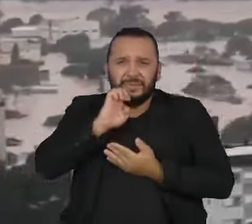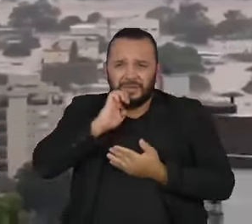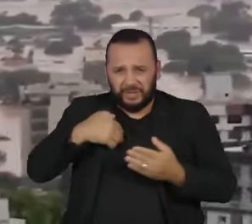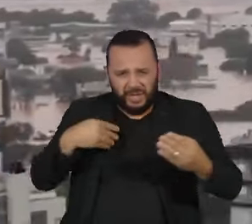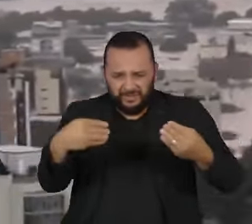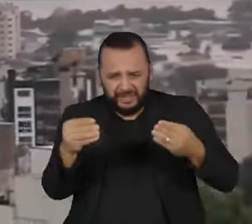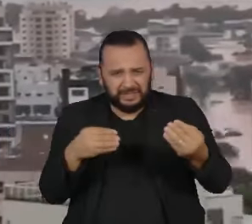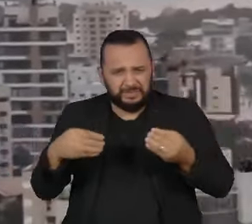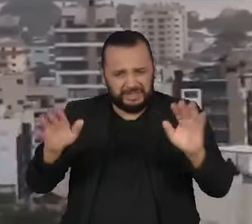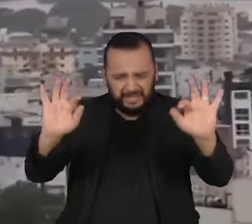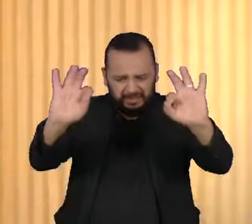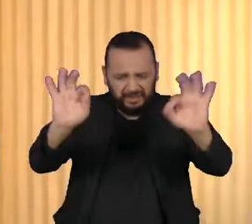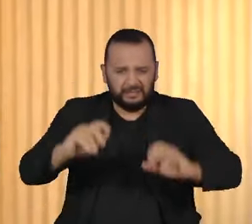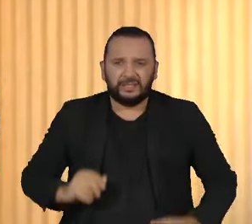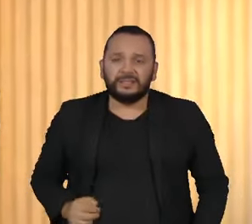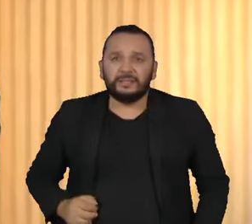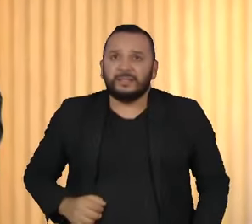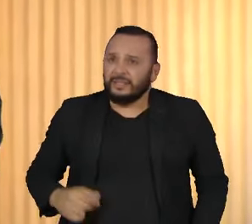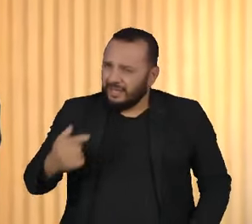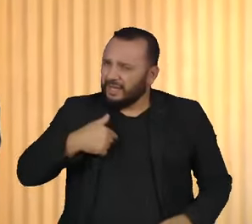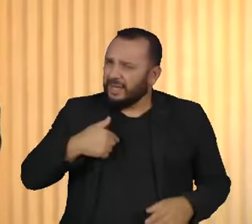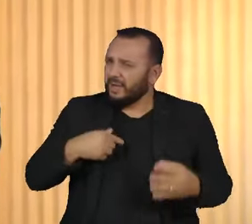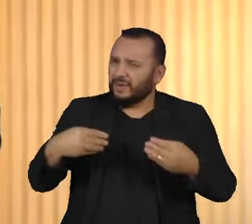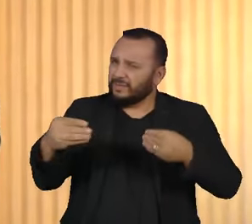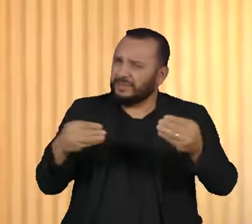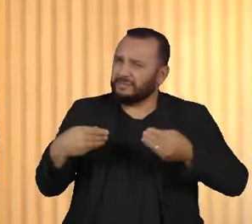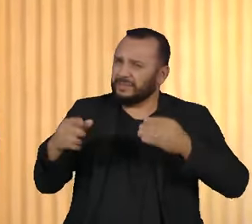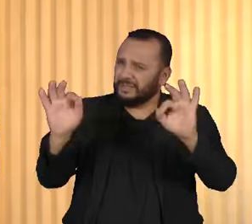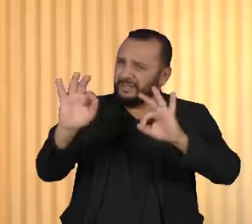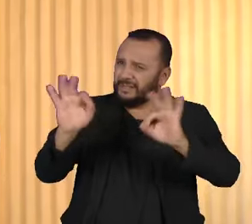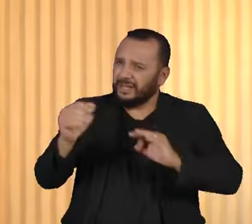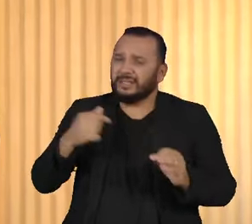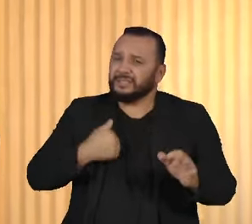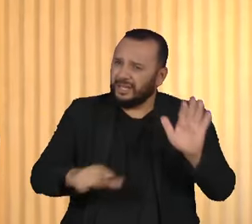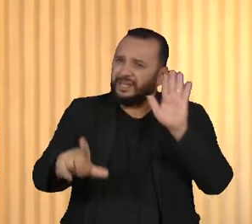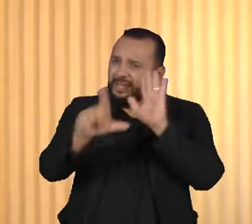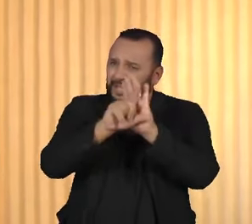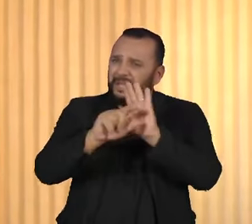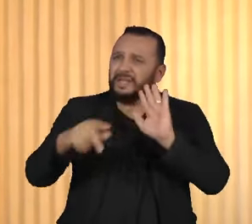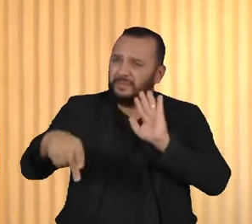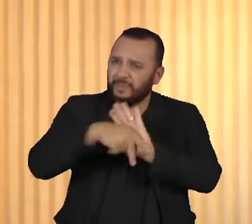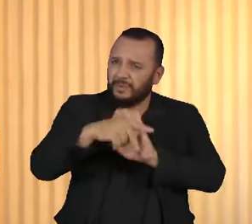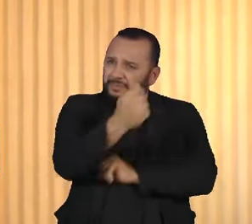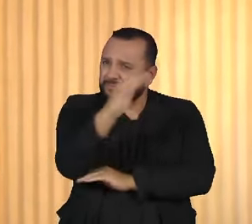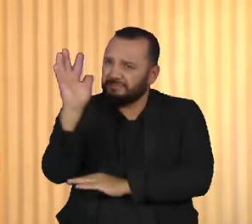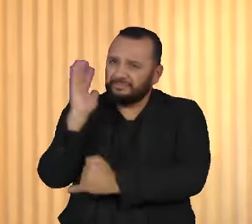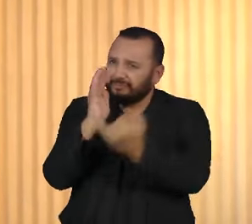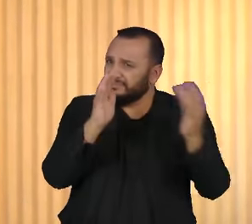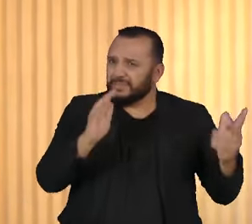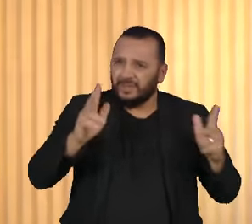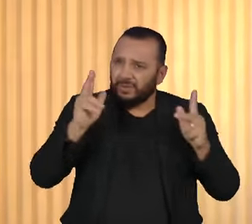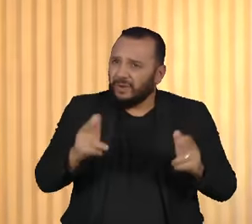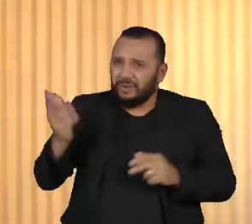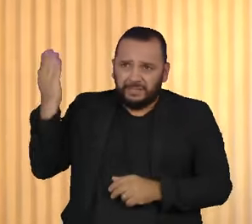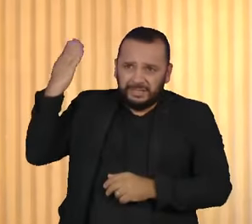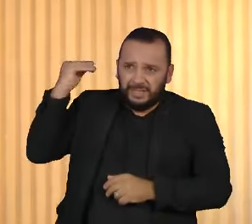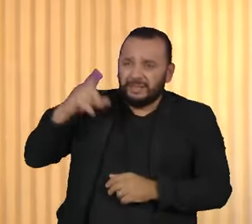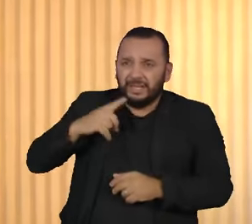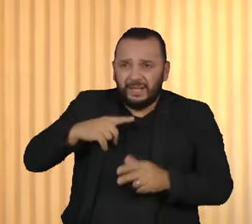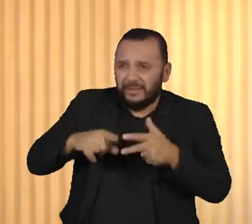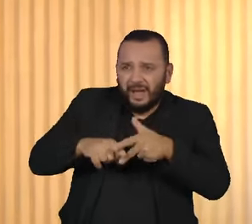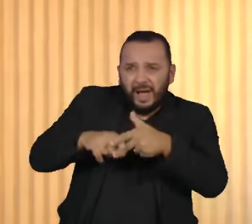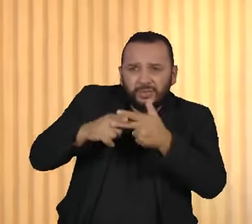ambiental. Não houve redução de restrição por parte do Código do Meio Ambiente nos nossos ajustes em relação ao que tinha antes. Houve ajustes de